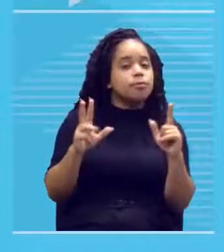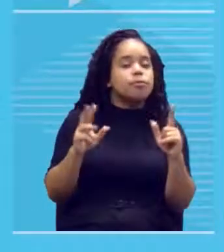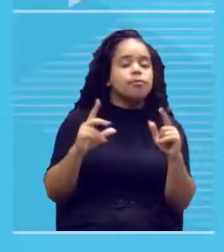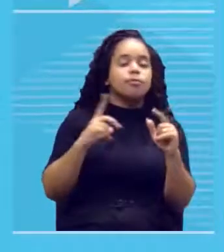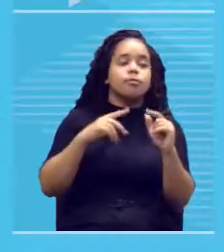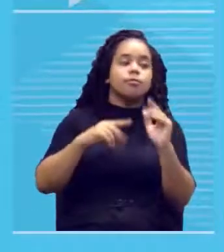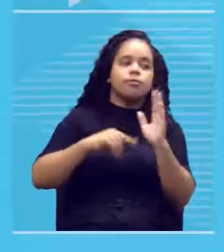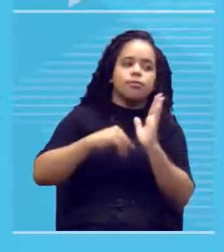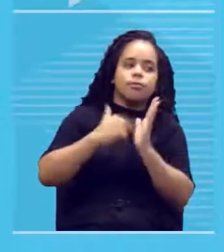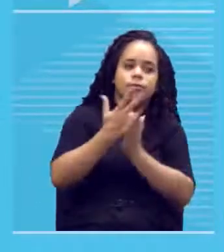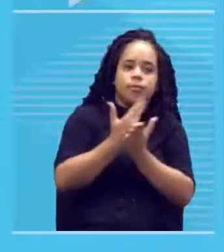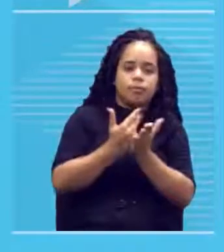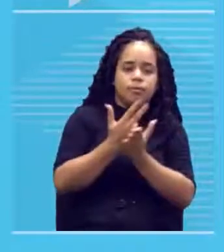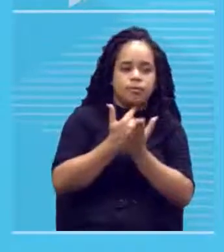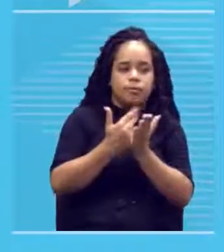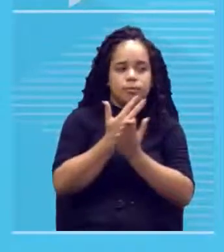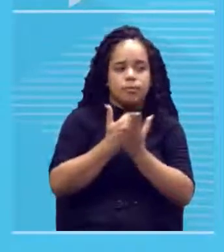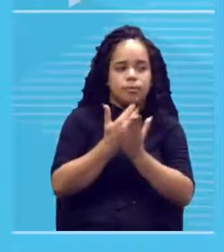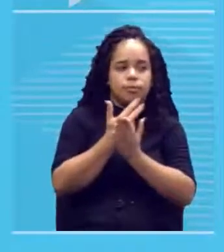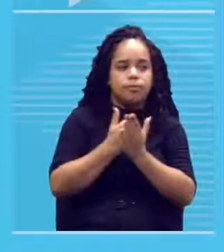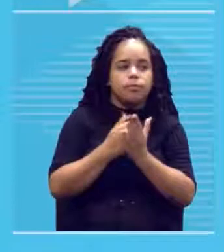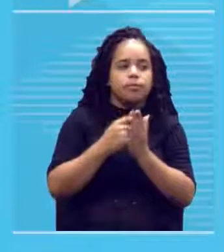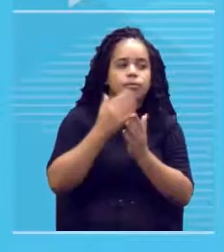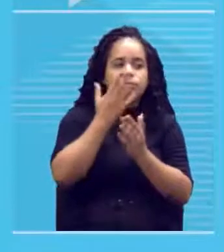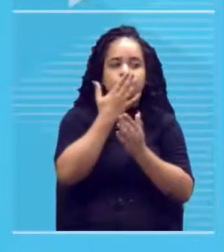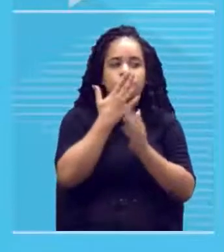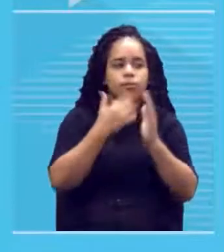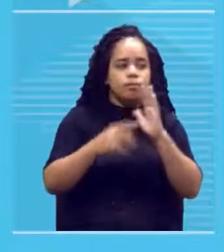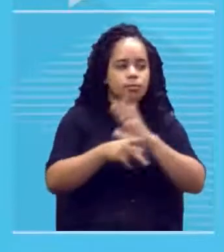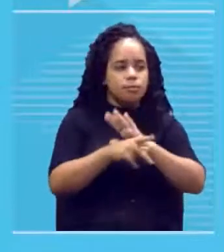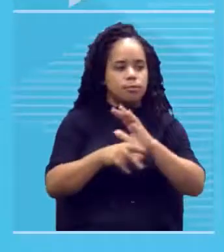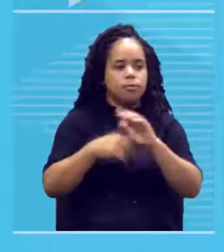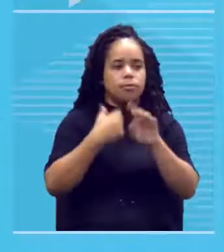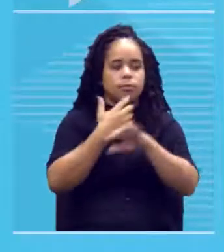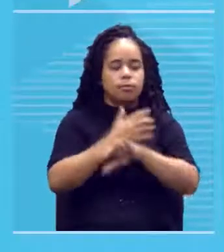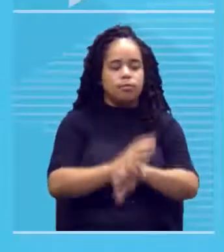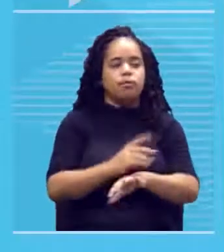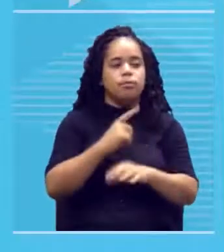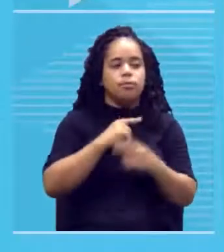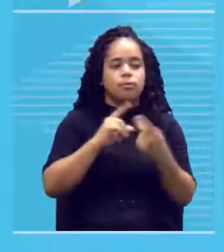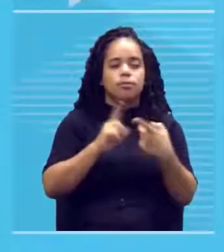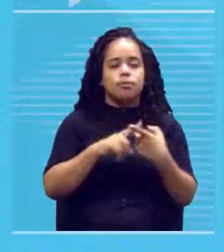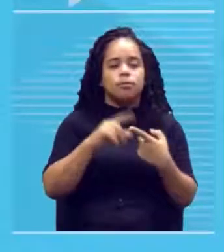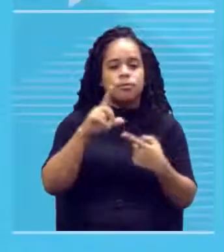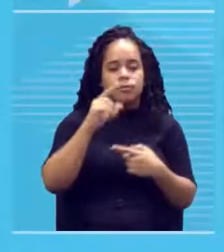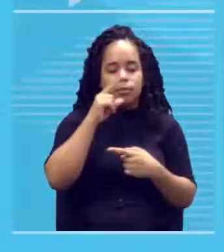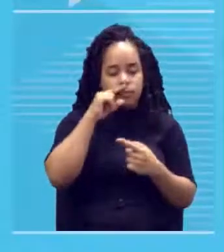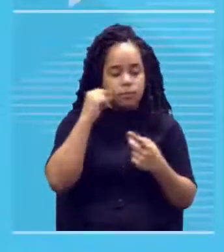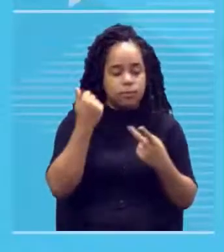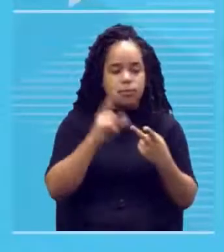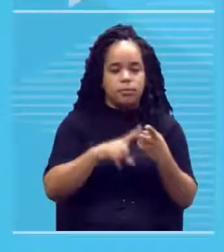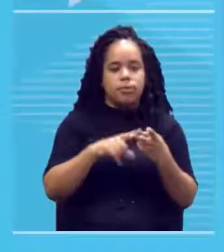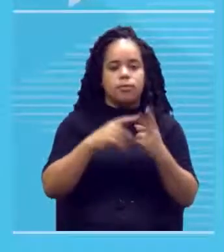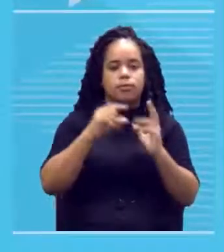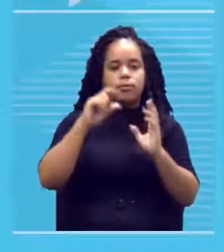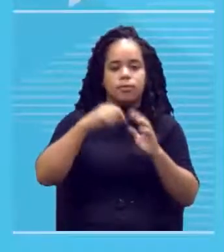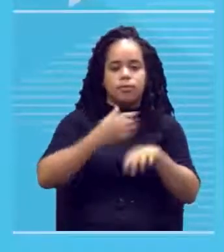enquanto no desenho os pigmentos são geralmente secos você vai ter o lápis o giz a caneta